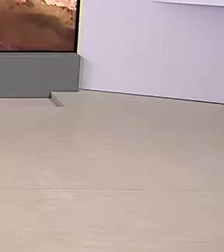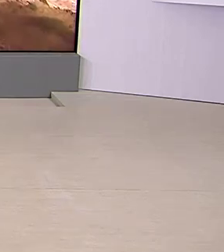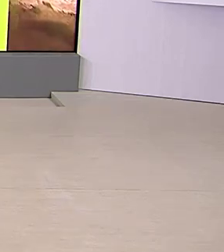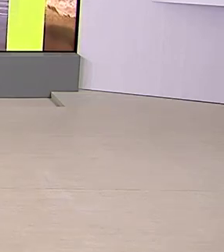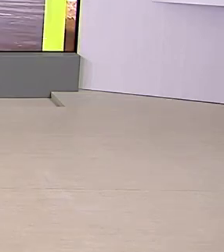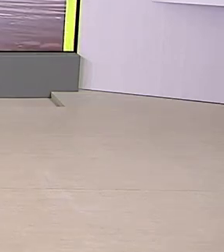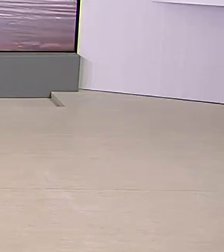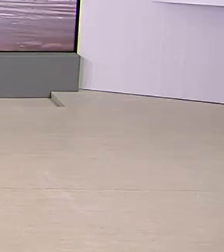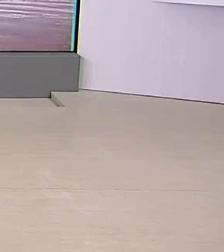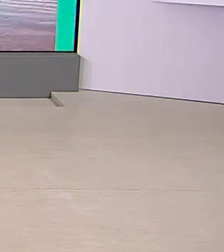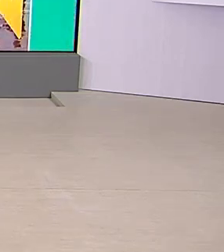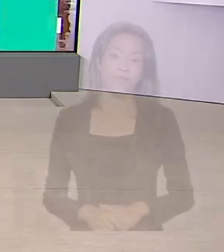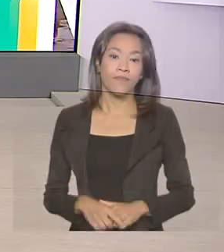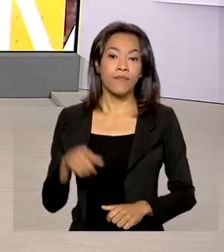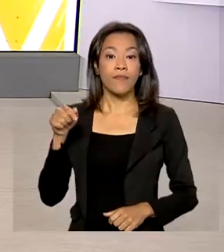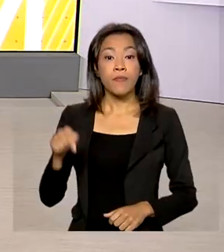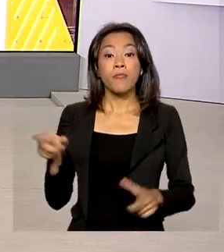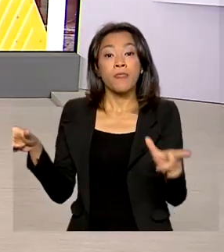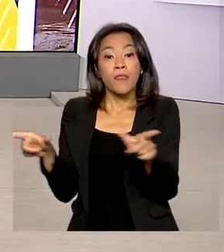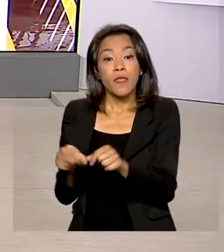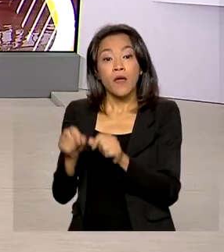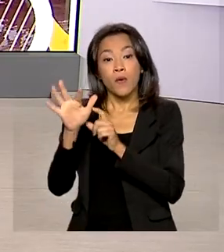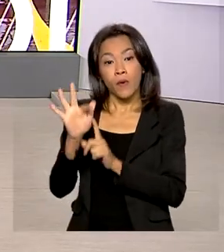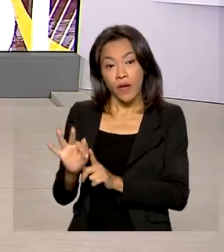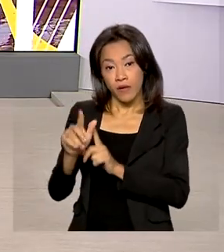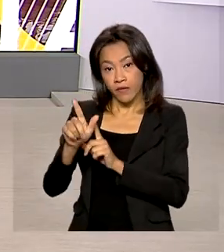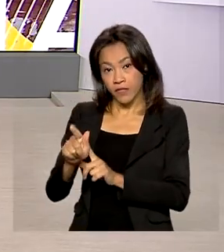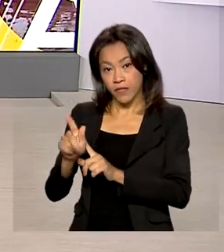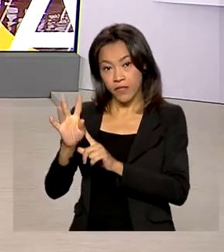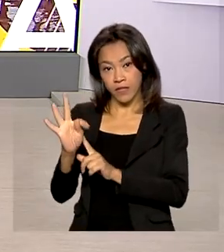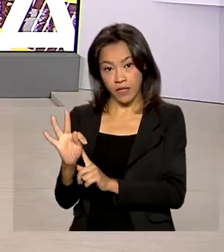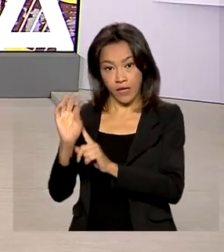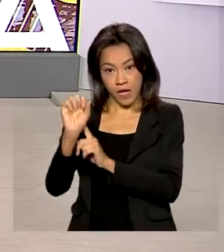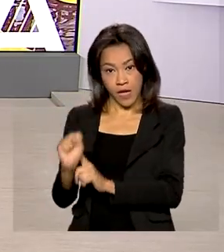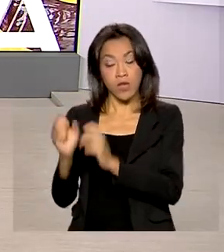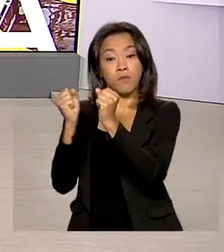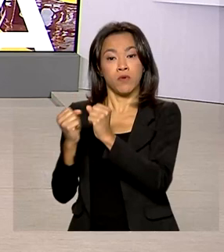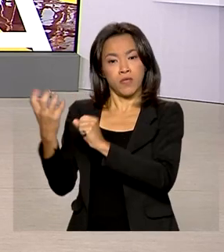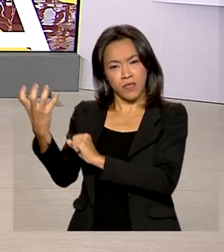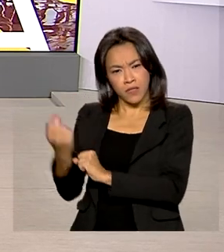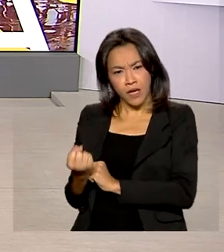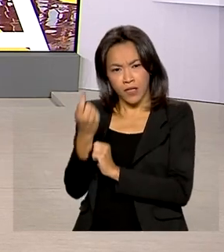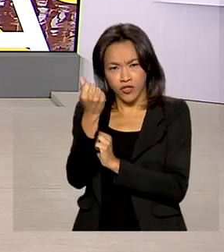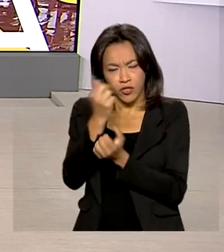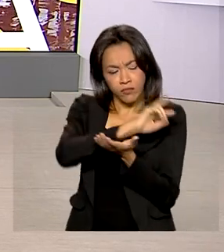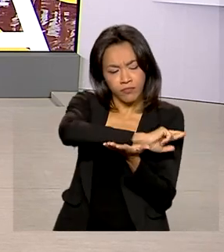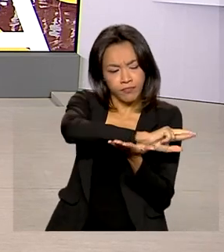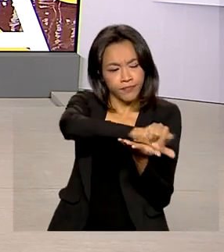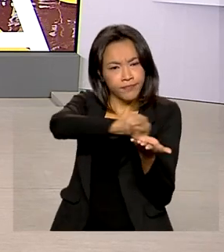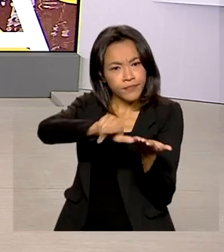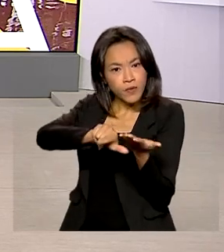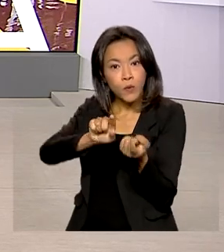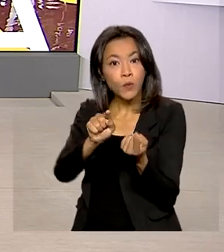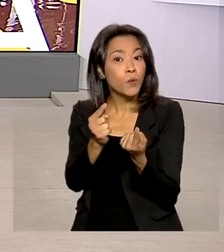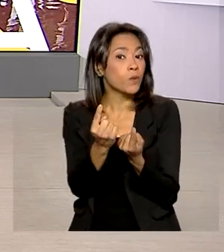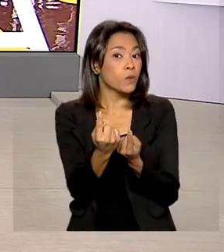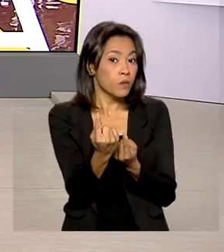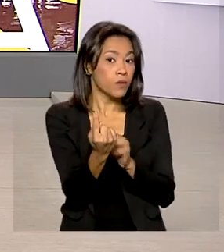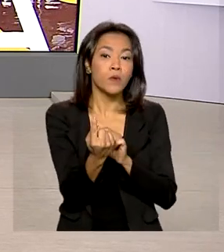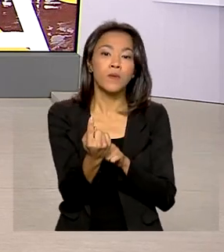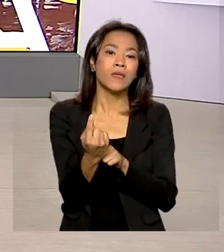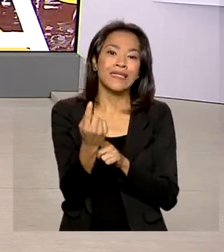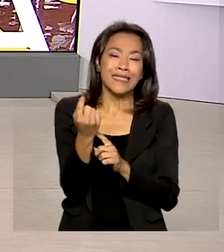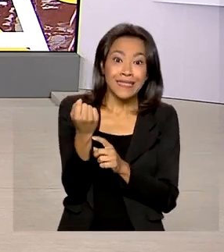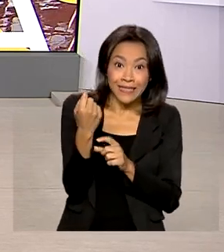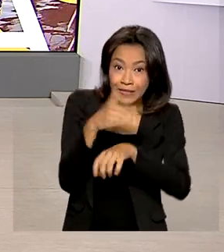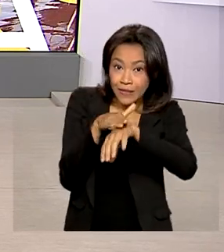O Fundo de Garantia do Tempo de Serviço, FGTS, pode ser sacado em diferentes situações. Uma delas é em caso de